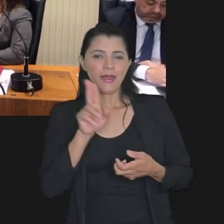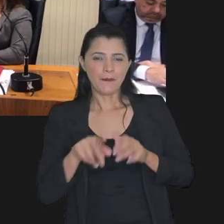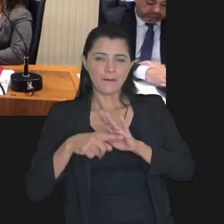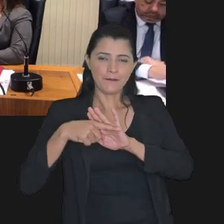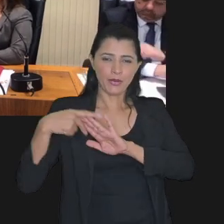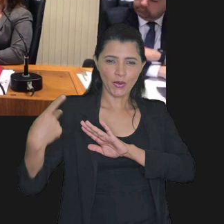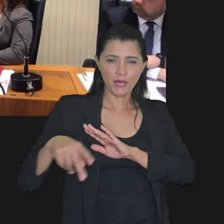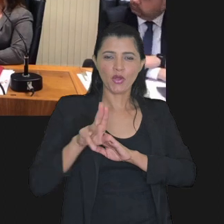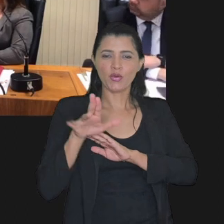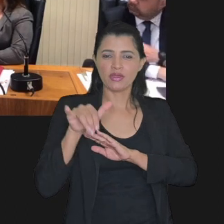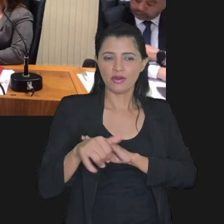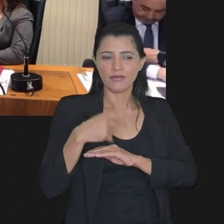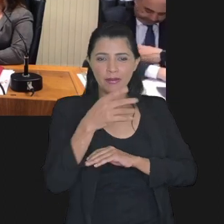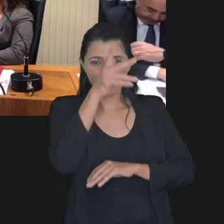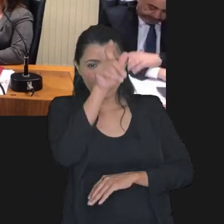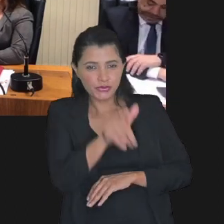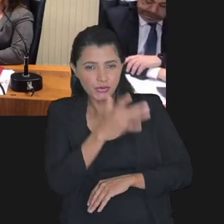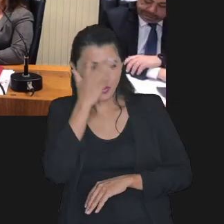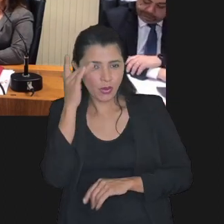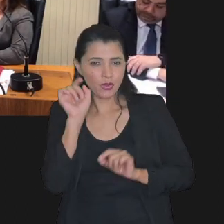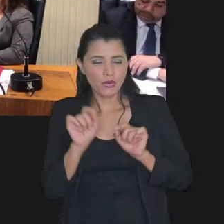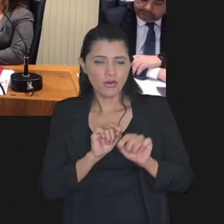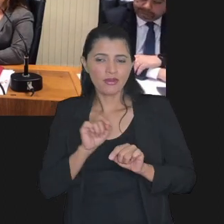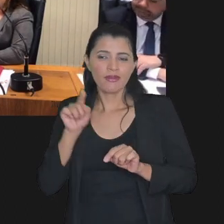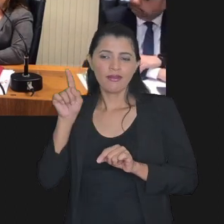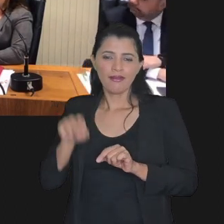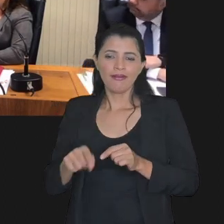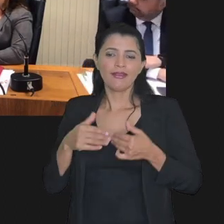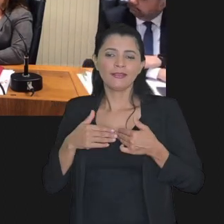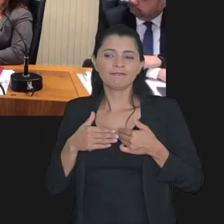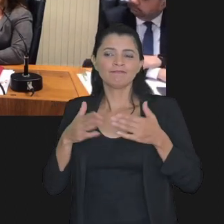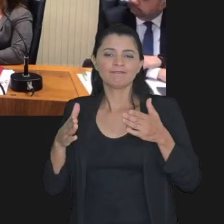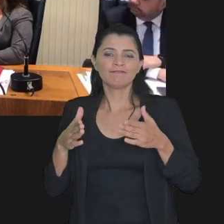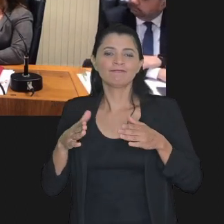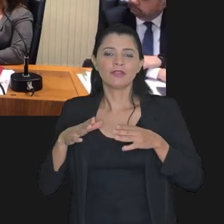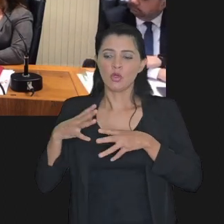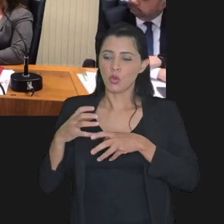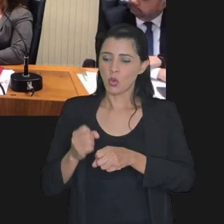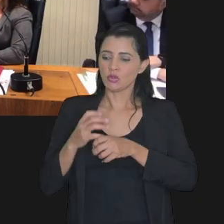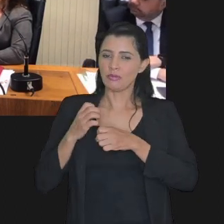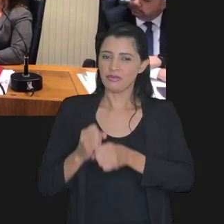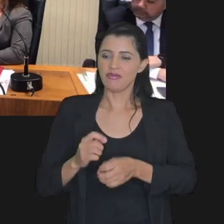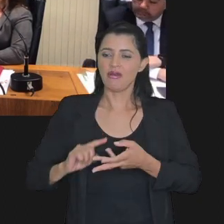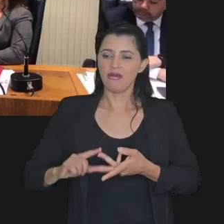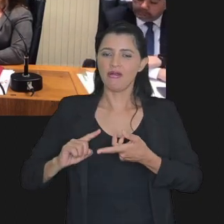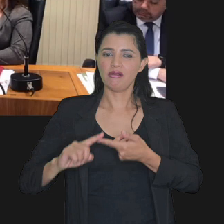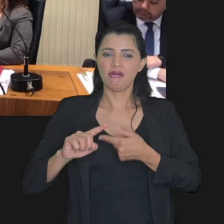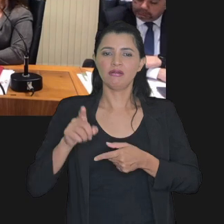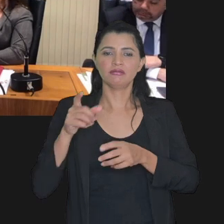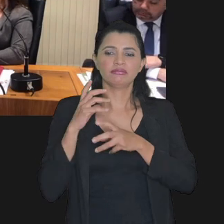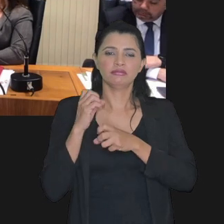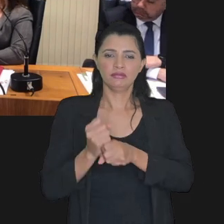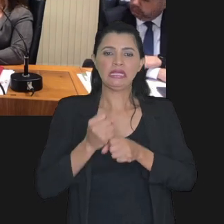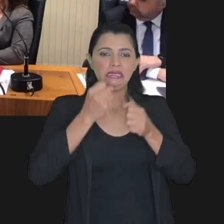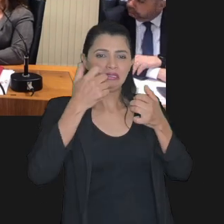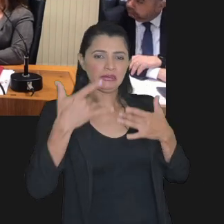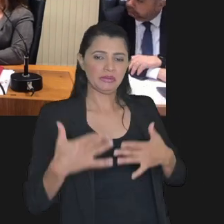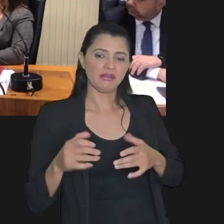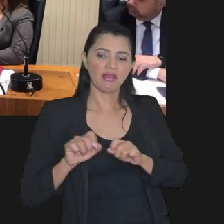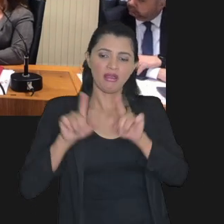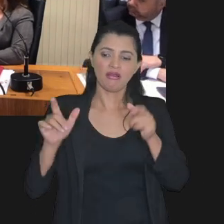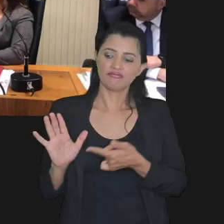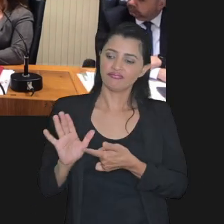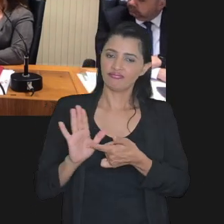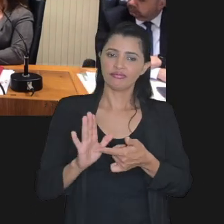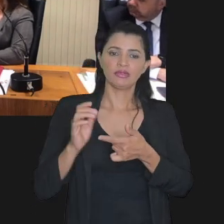união porque por parte do contribuinte basicamente abrir a contabilidade explicar a